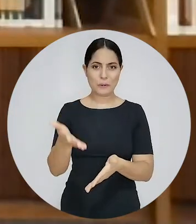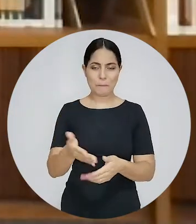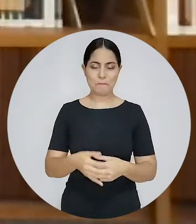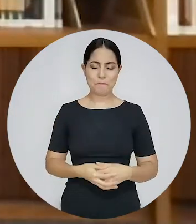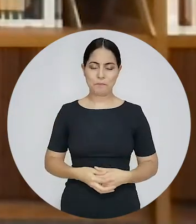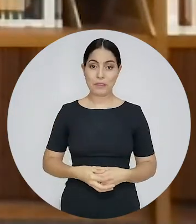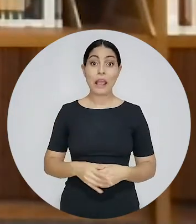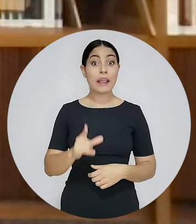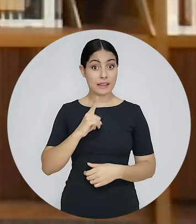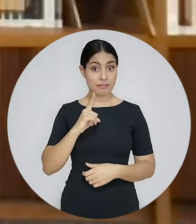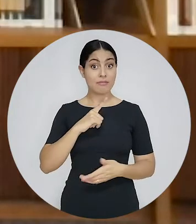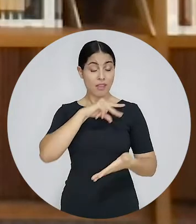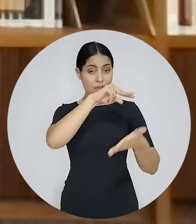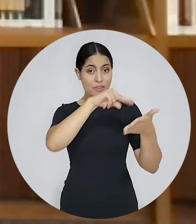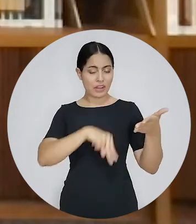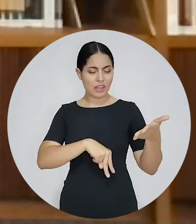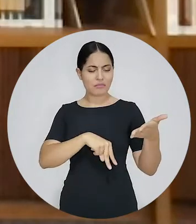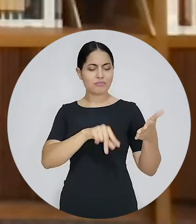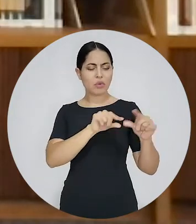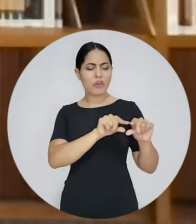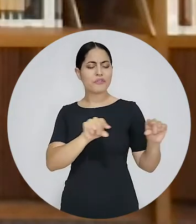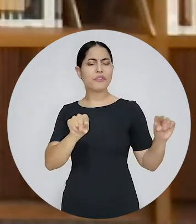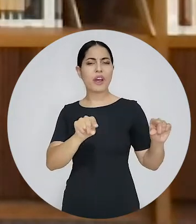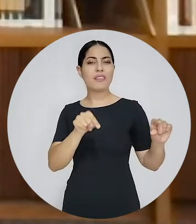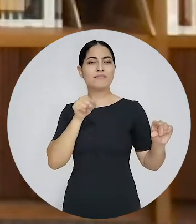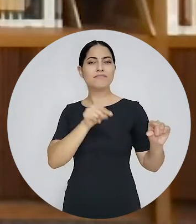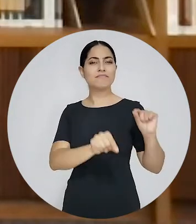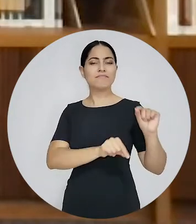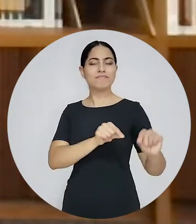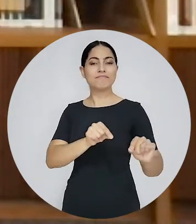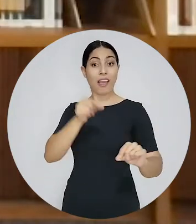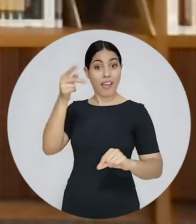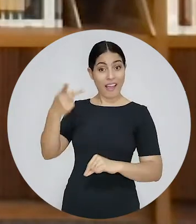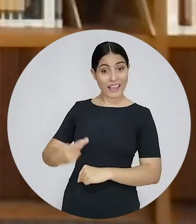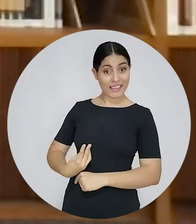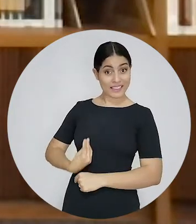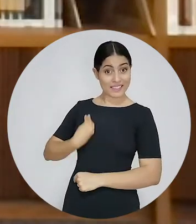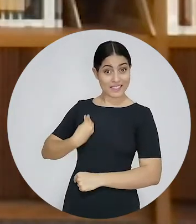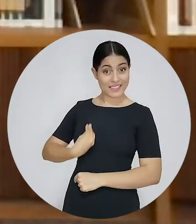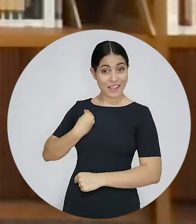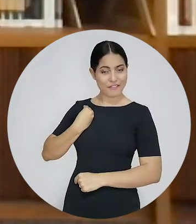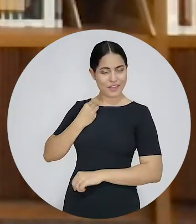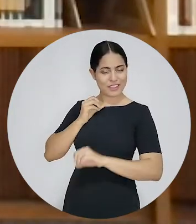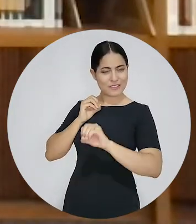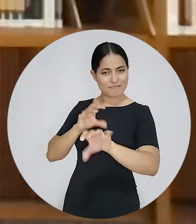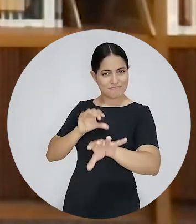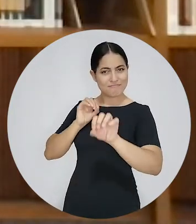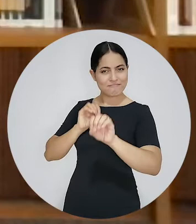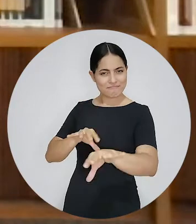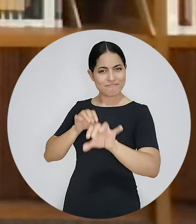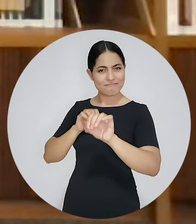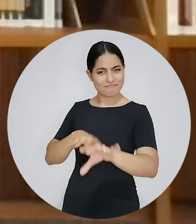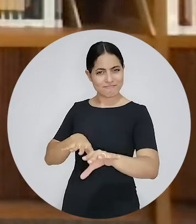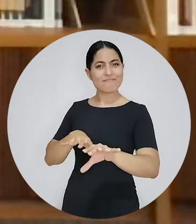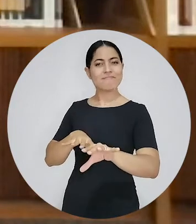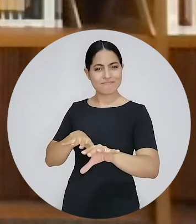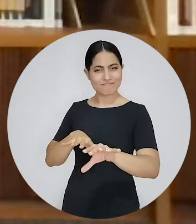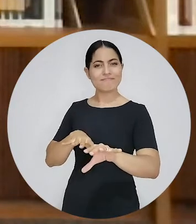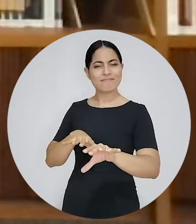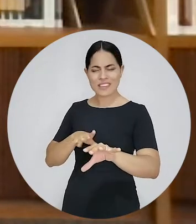Eu li uma certa vez, e gosto muito dessa passagem, a gente na vida ensina sendo.